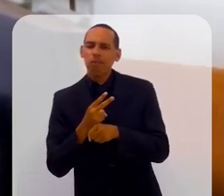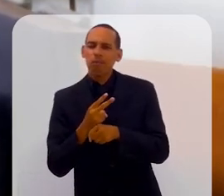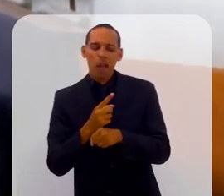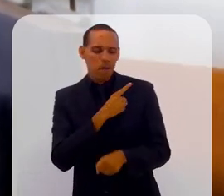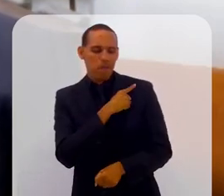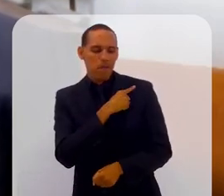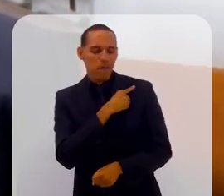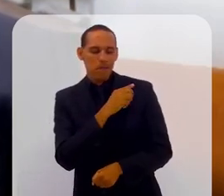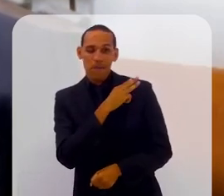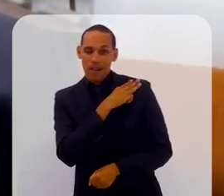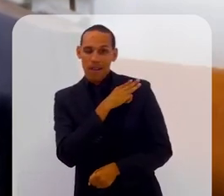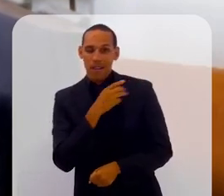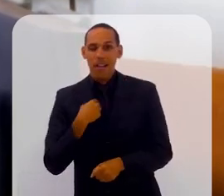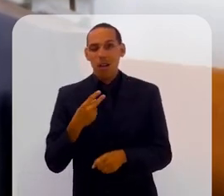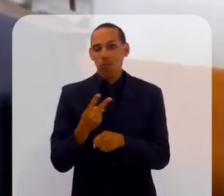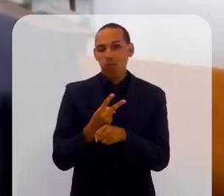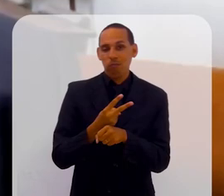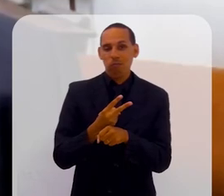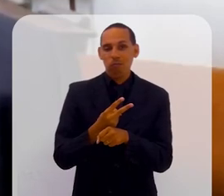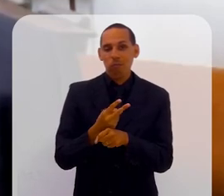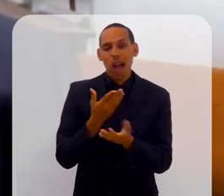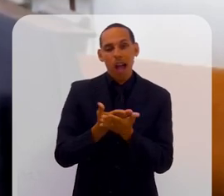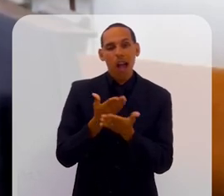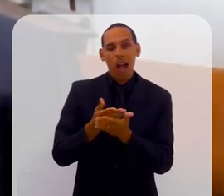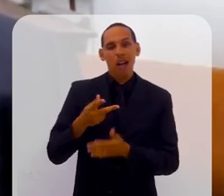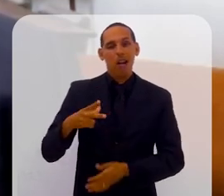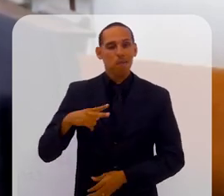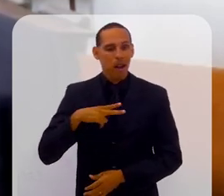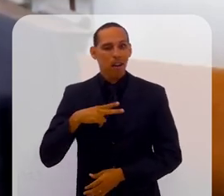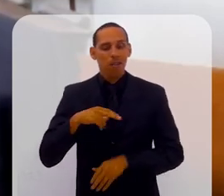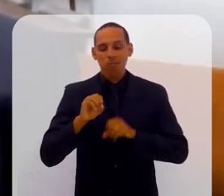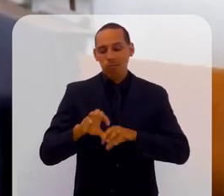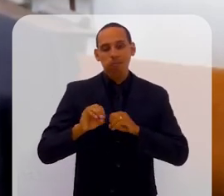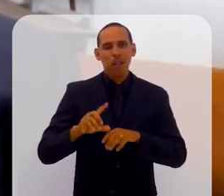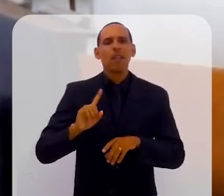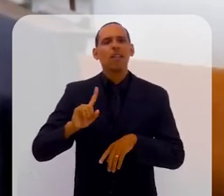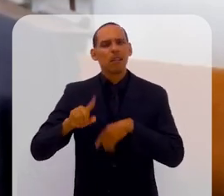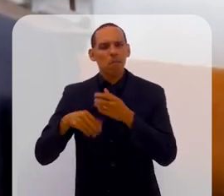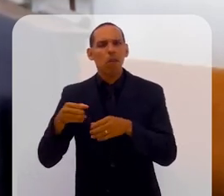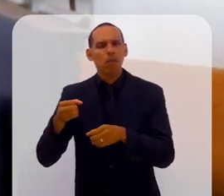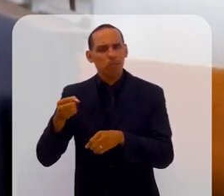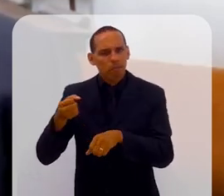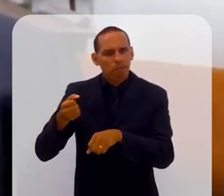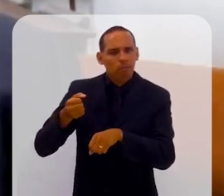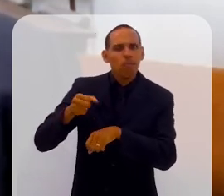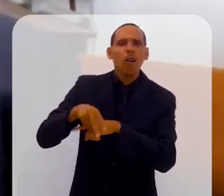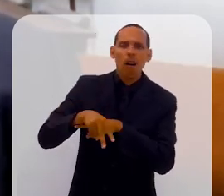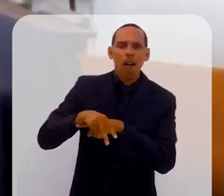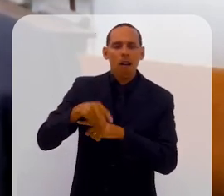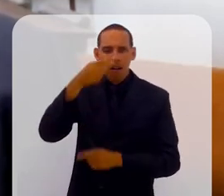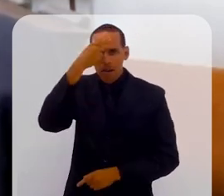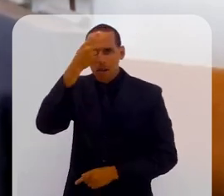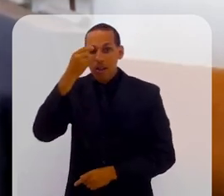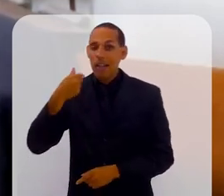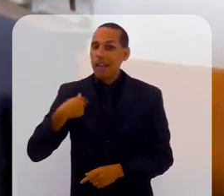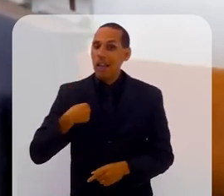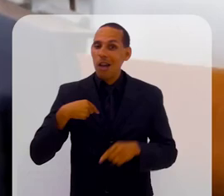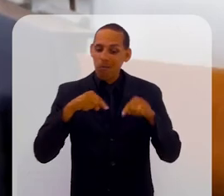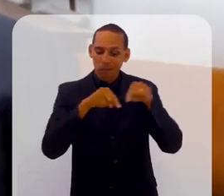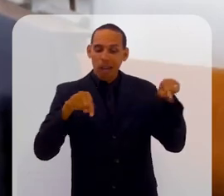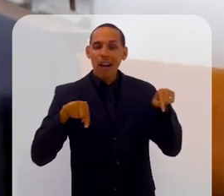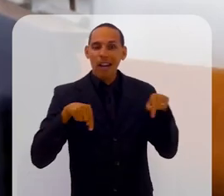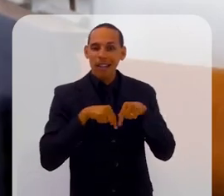particular. Quando eu entrei na universidade, continuei dando aula particular e ali no primeiro momento de universidade, eu cheguei a ter uma sala